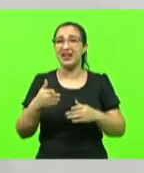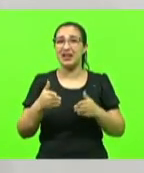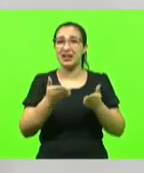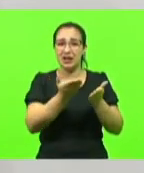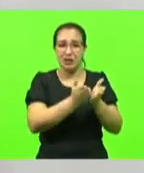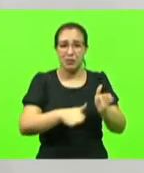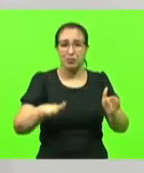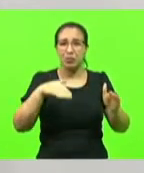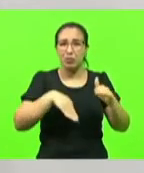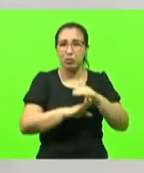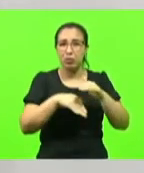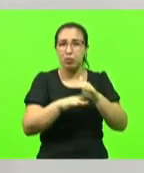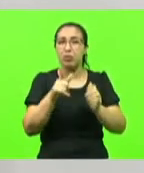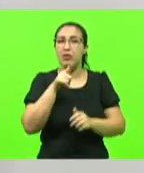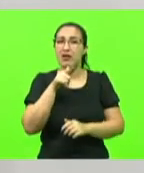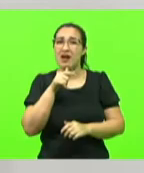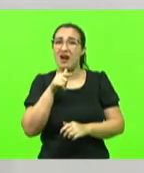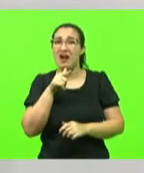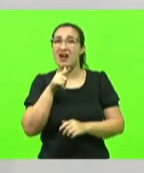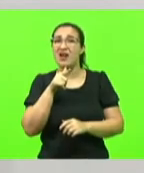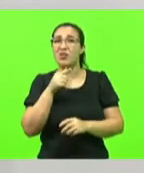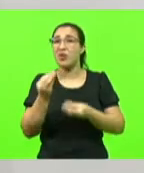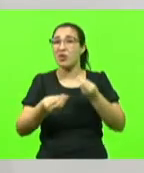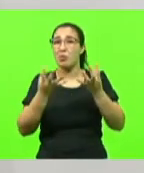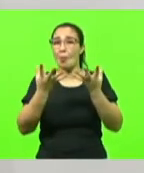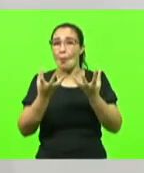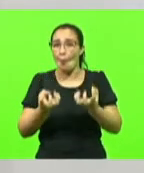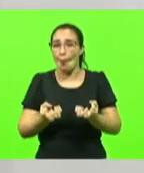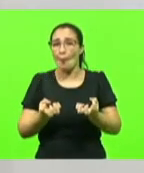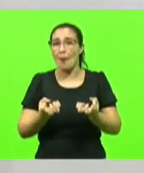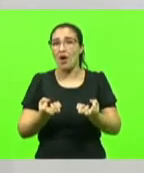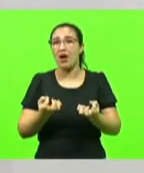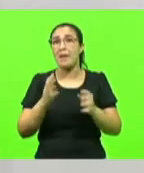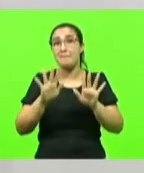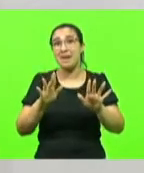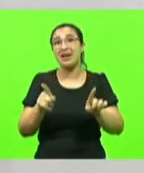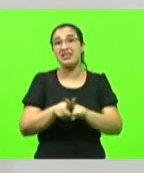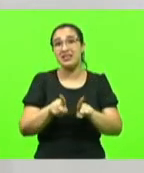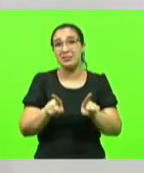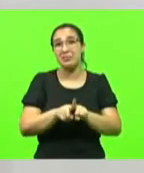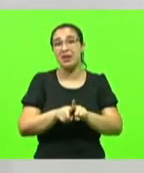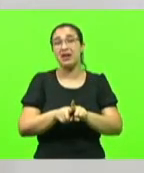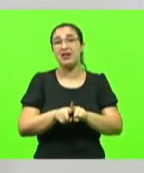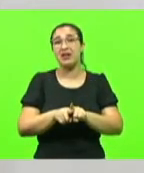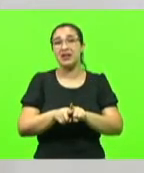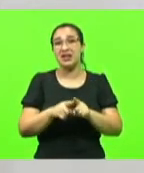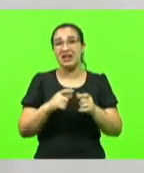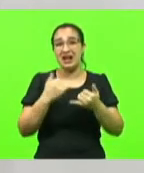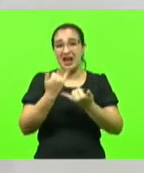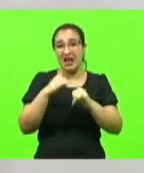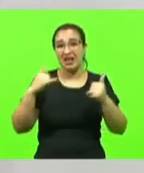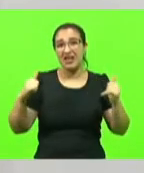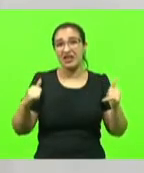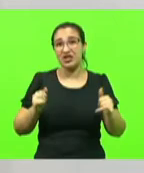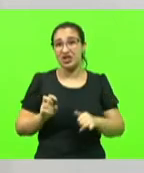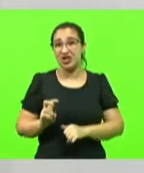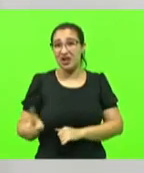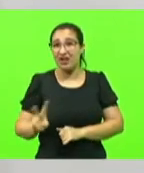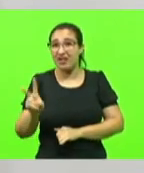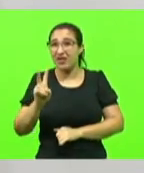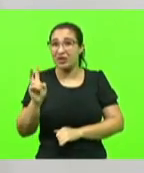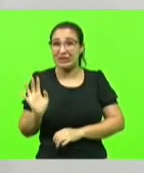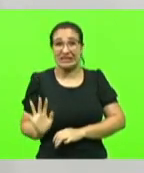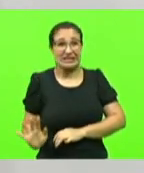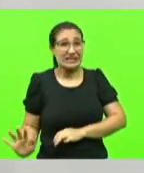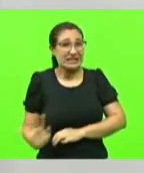E a conta de luz, os senhores sabem muito bem, não para de subir para aqueles que a pagam. A crise